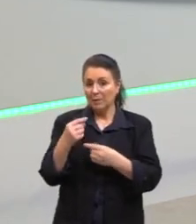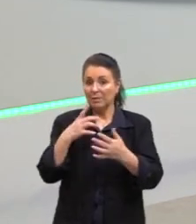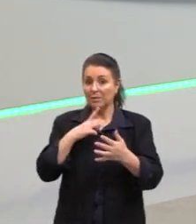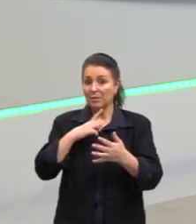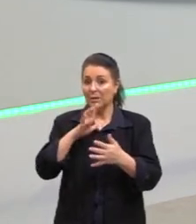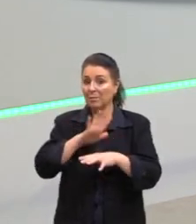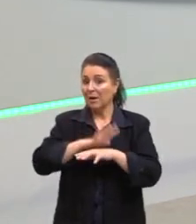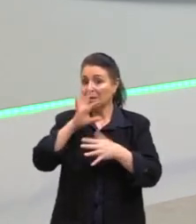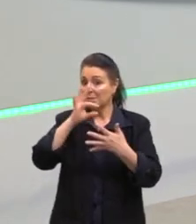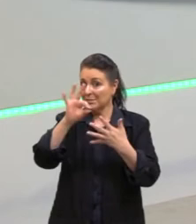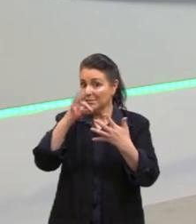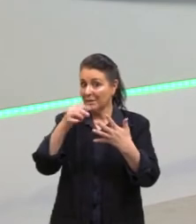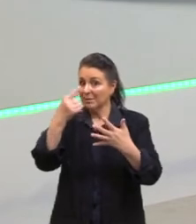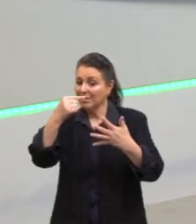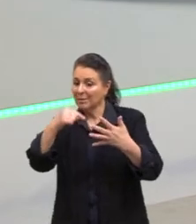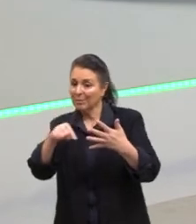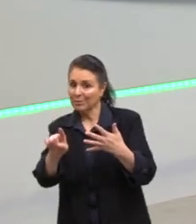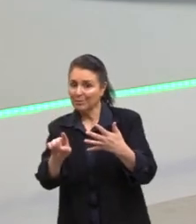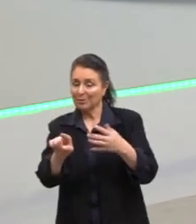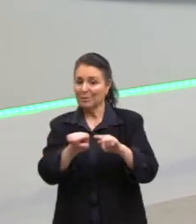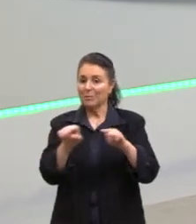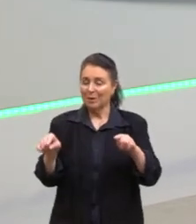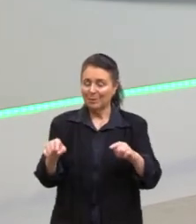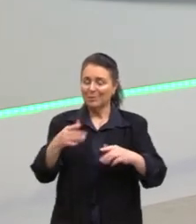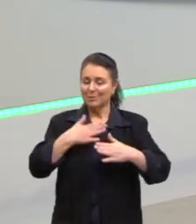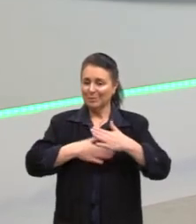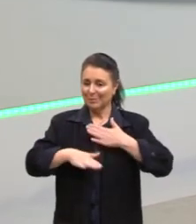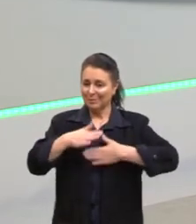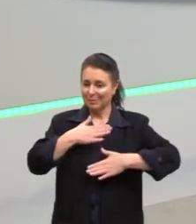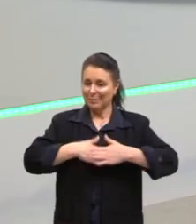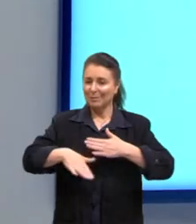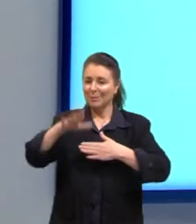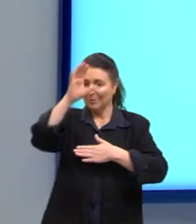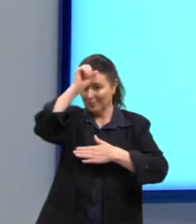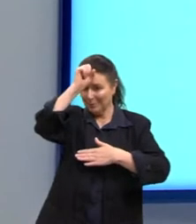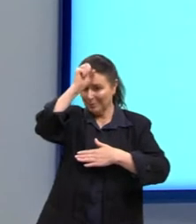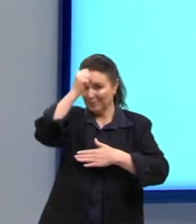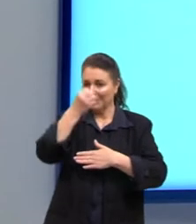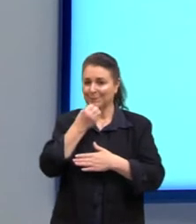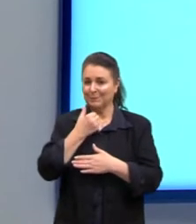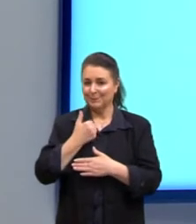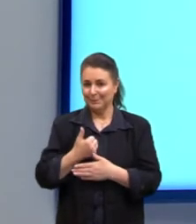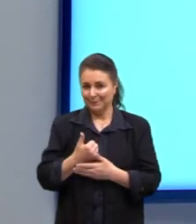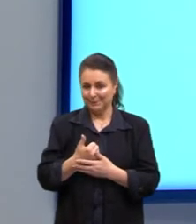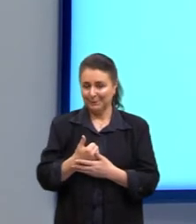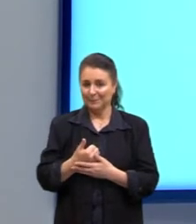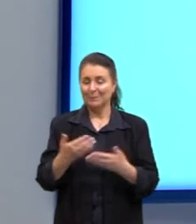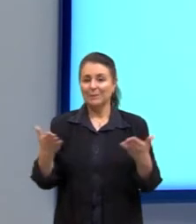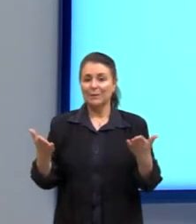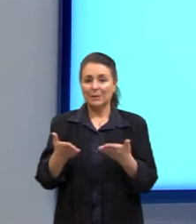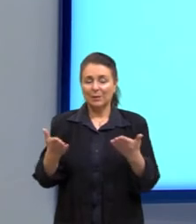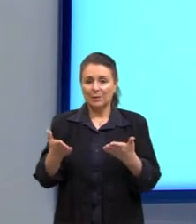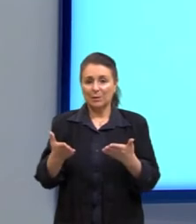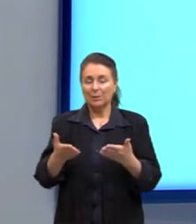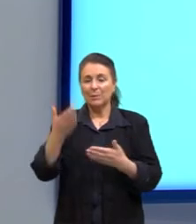mais do que a outra. Mas, nós vamos ver com calma. Aqui, nós vamos, então, simplesmente, né? Entender o que seria